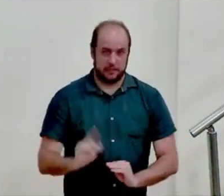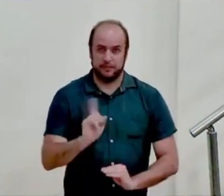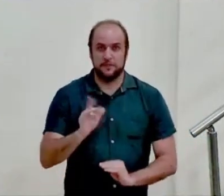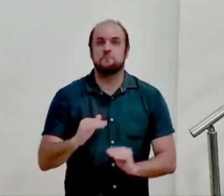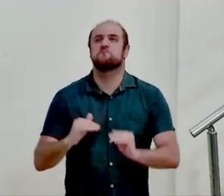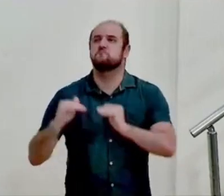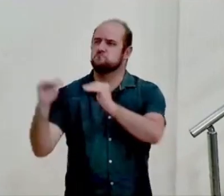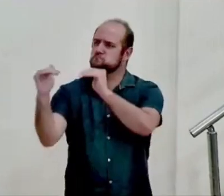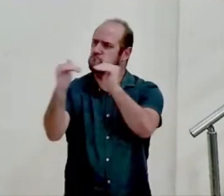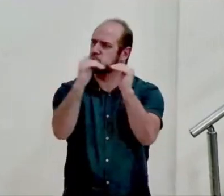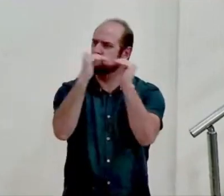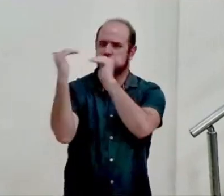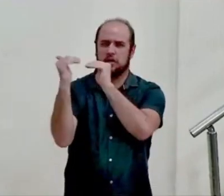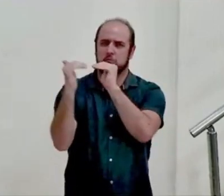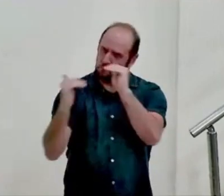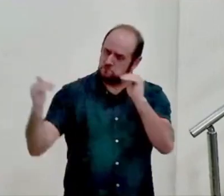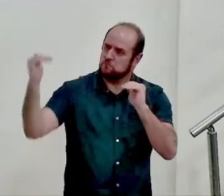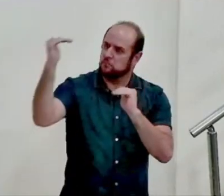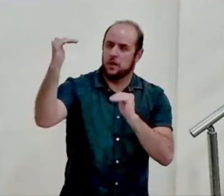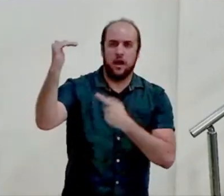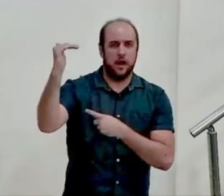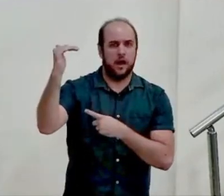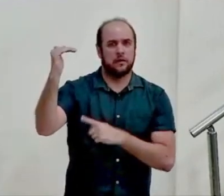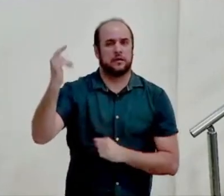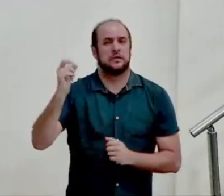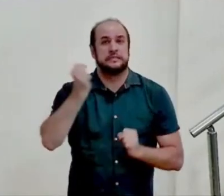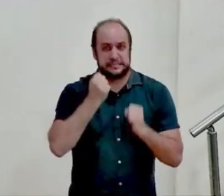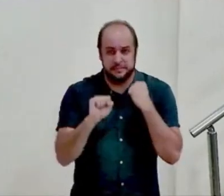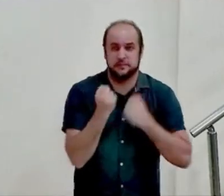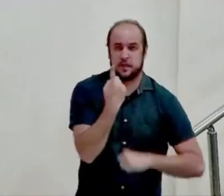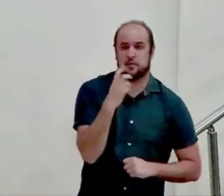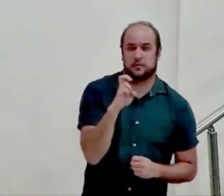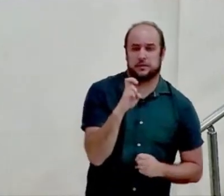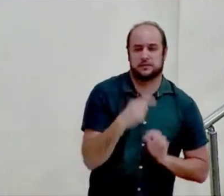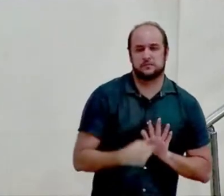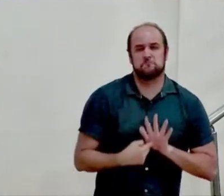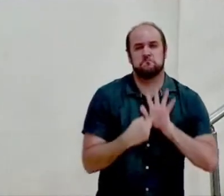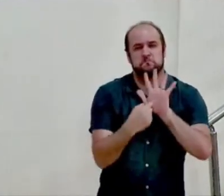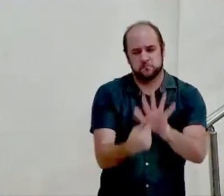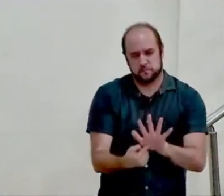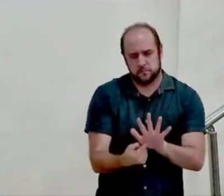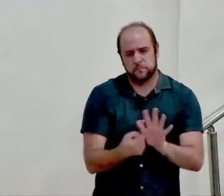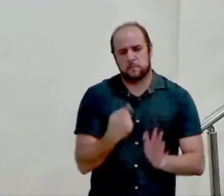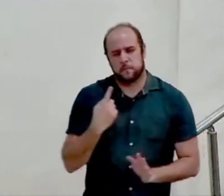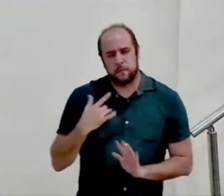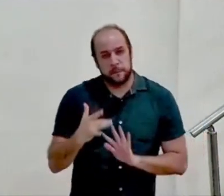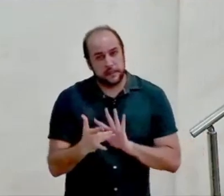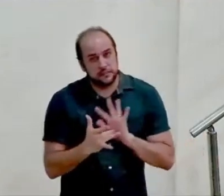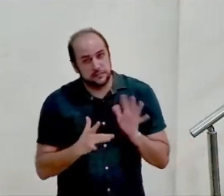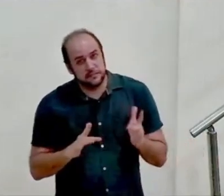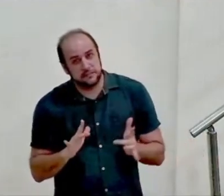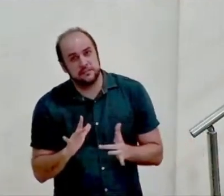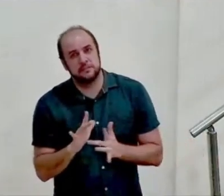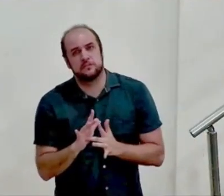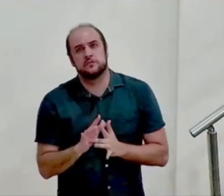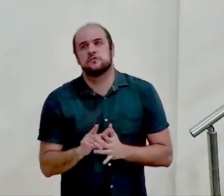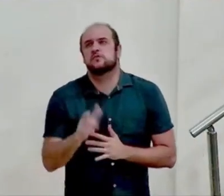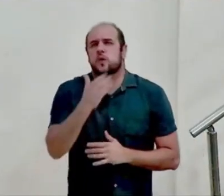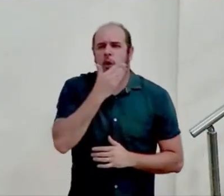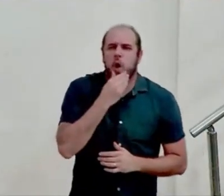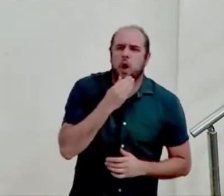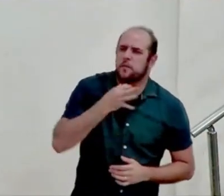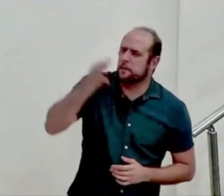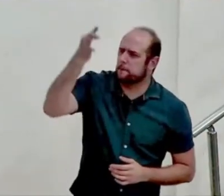elevado um padrão elevado e o salmo 15 nos mostra que Cristo é este homem